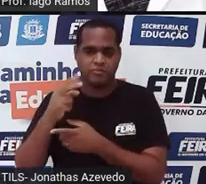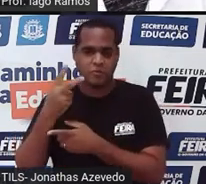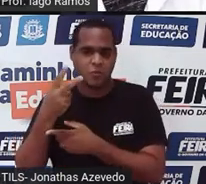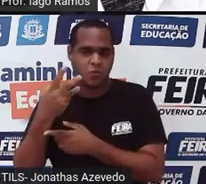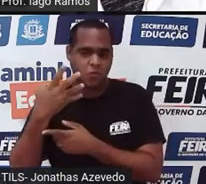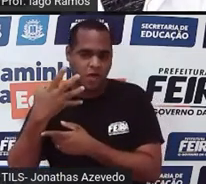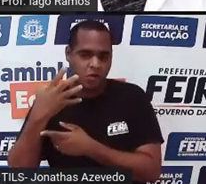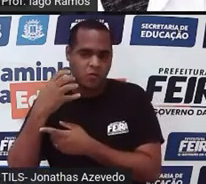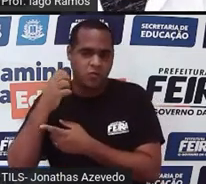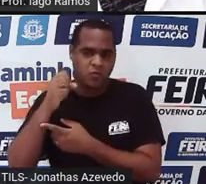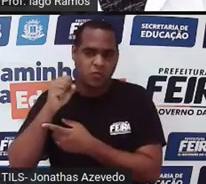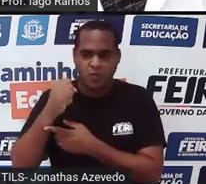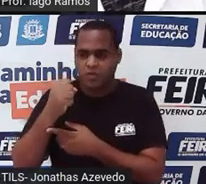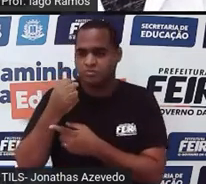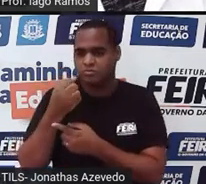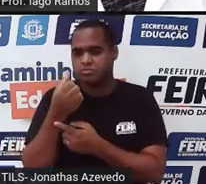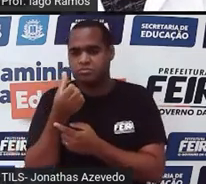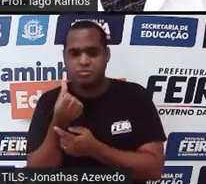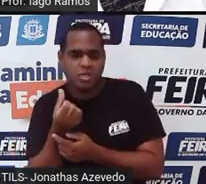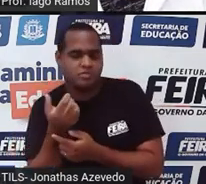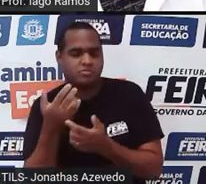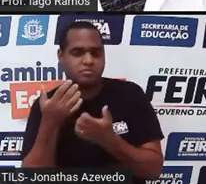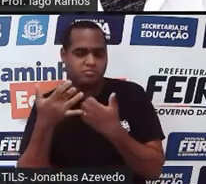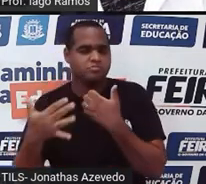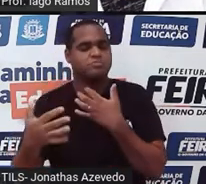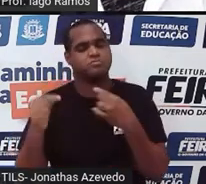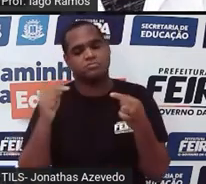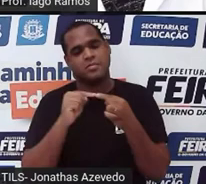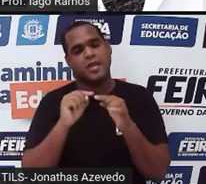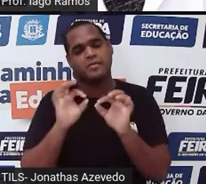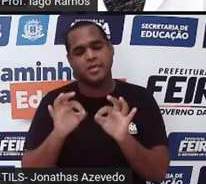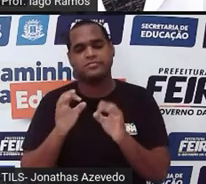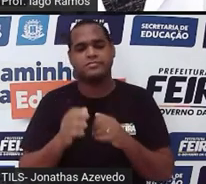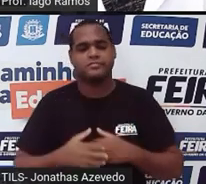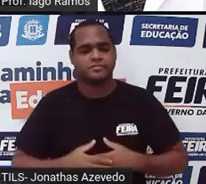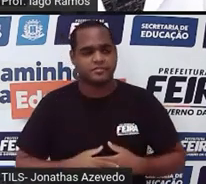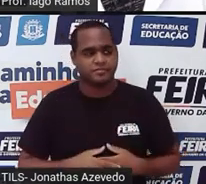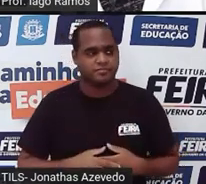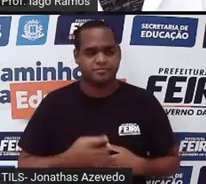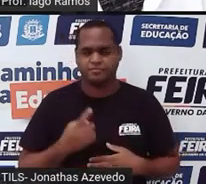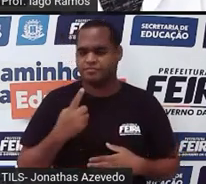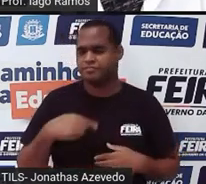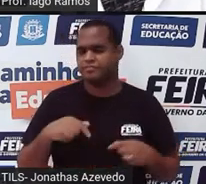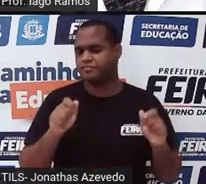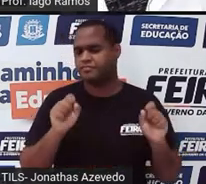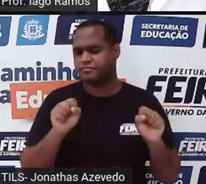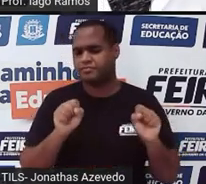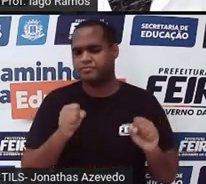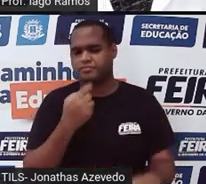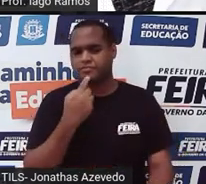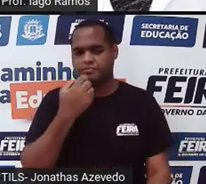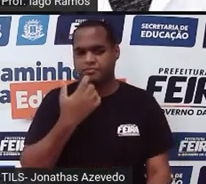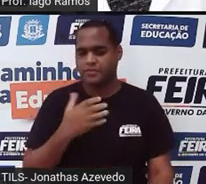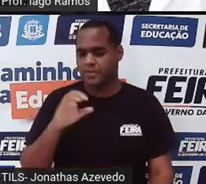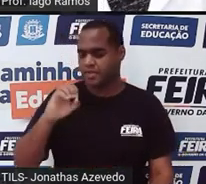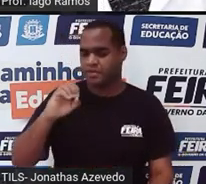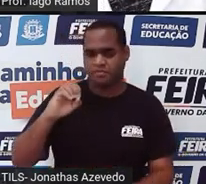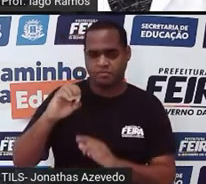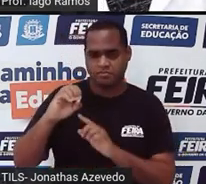também forma uma sequência. Certo? E aí a gente pode falar, né? Tirando o zero,